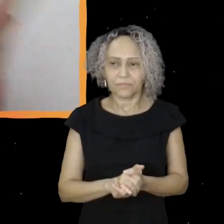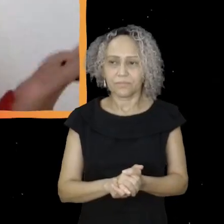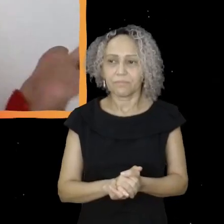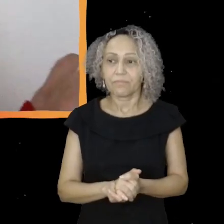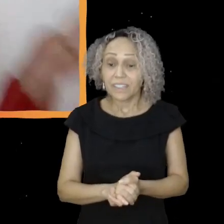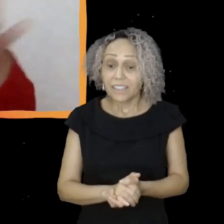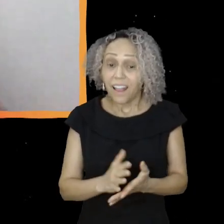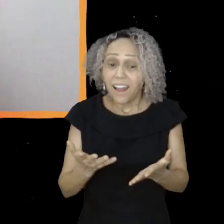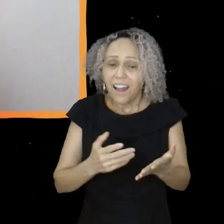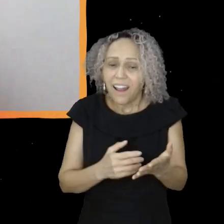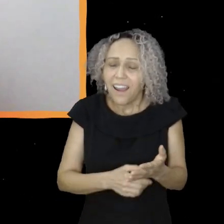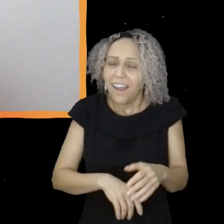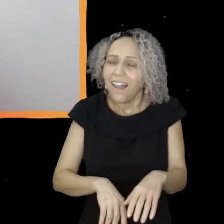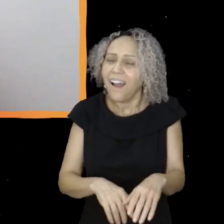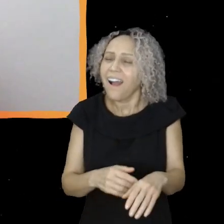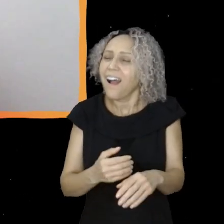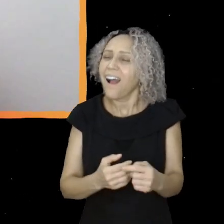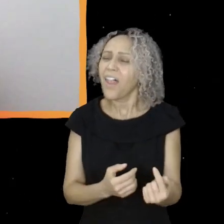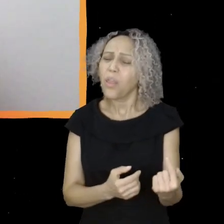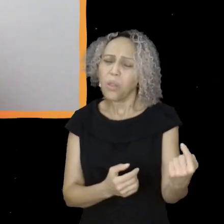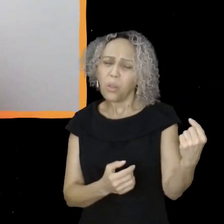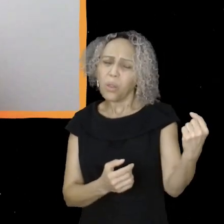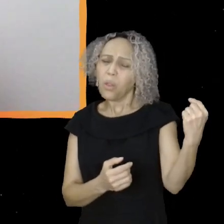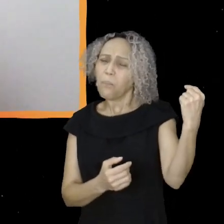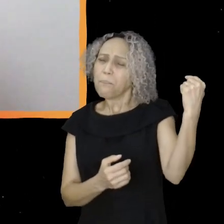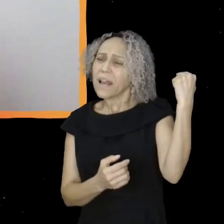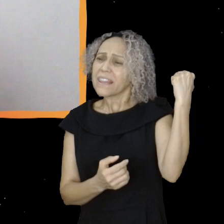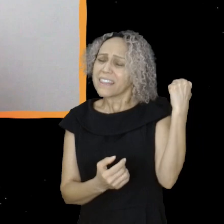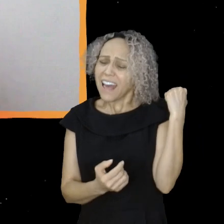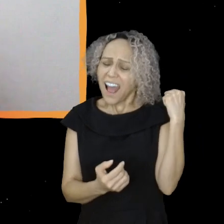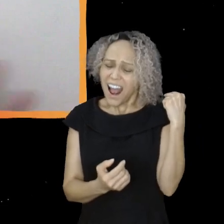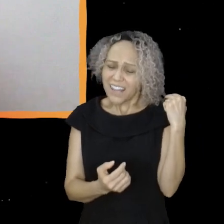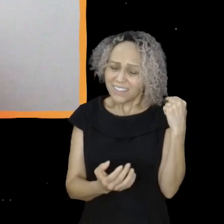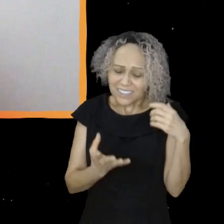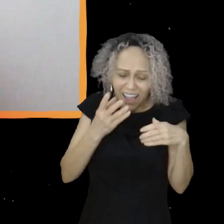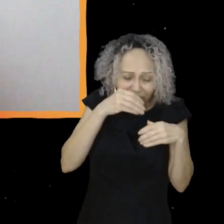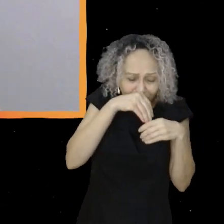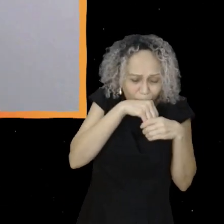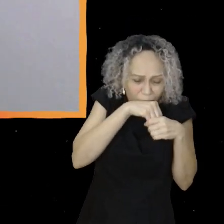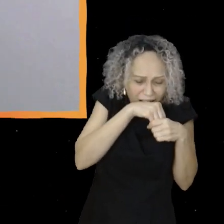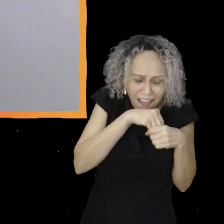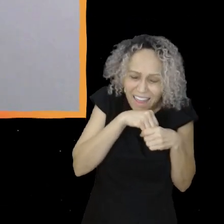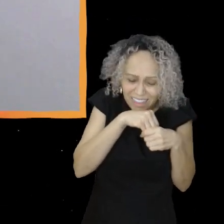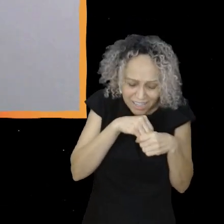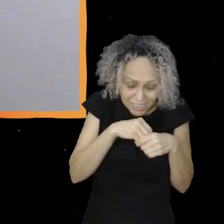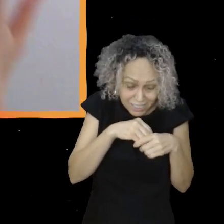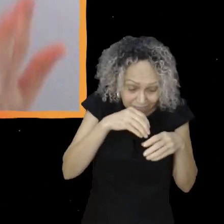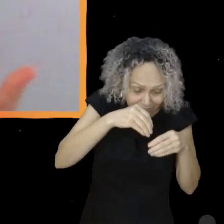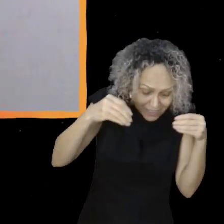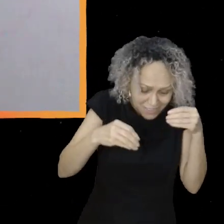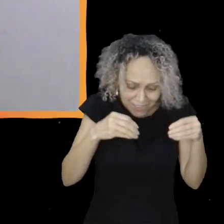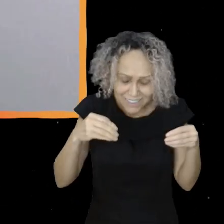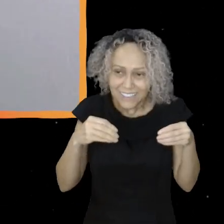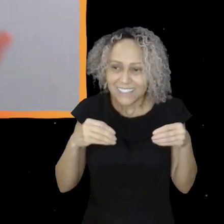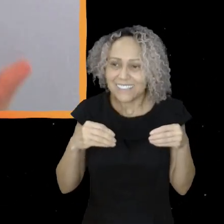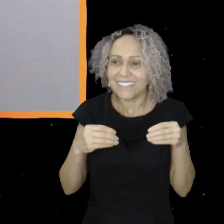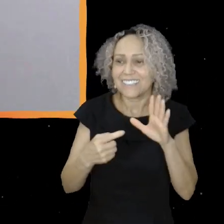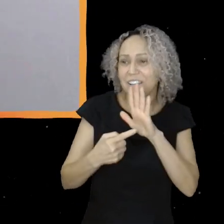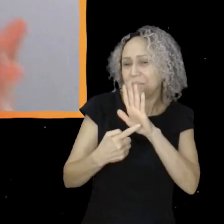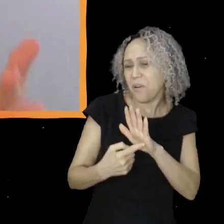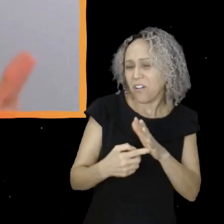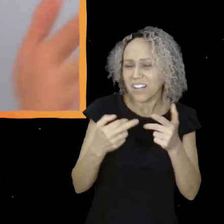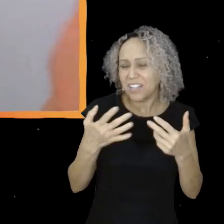Do fundo do baú é o momento que a gente revira aquela caixinha cheia de lembranças que todo mundo tem. E que a gente mostra broches, bandeiras,